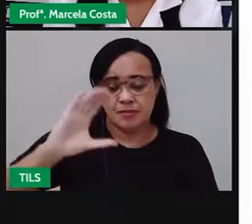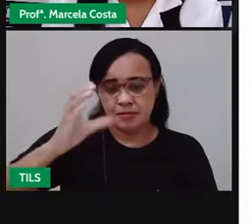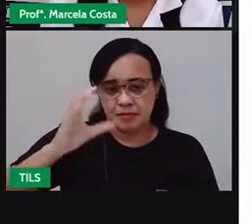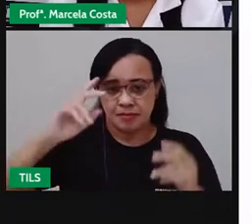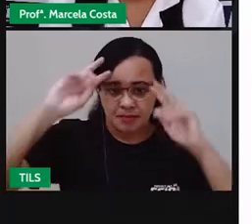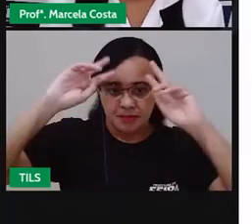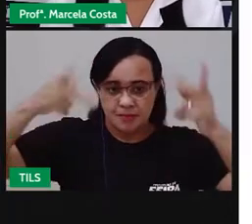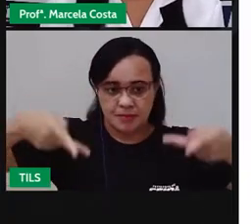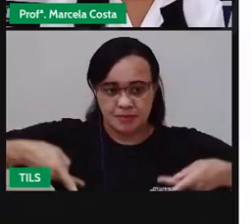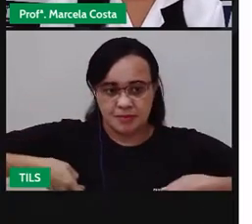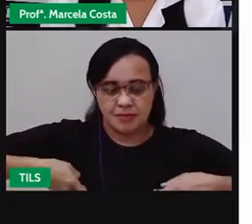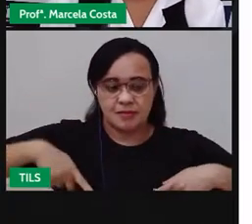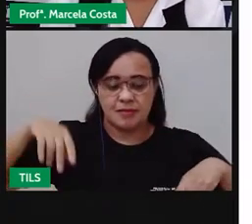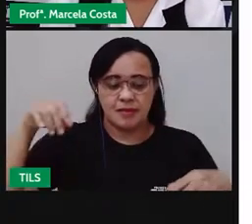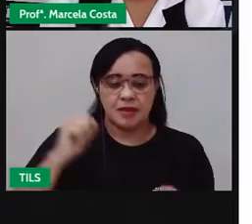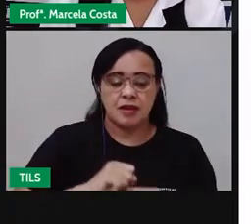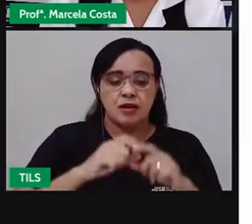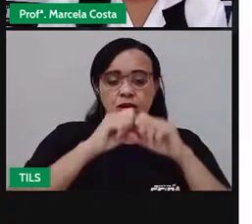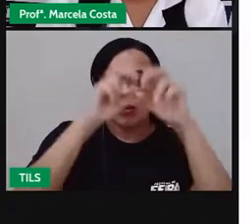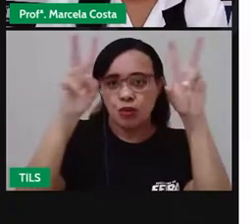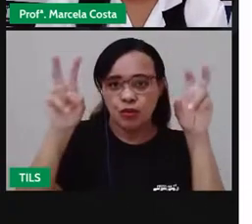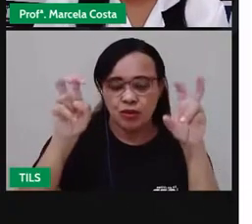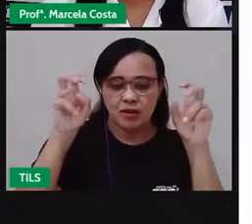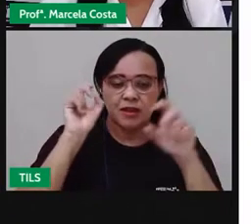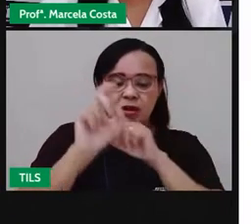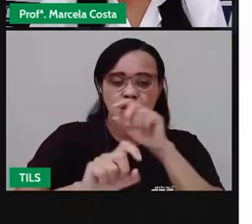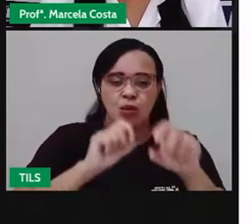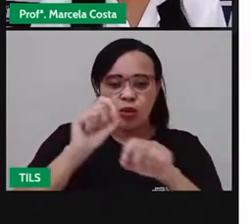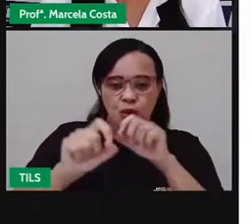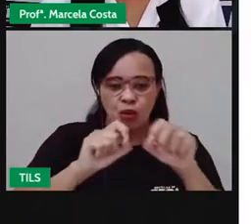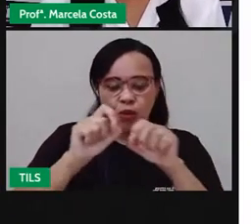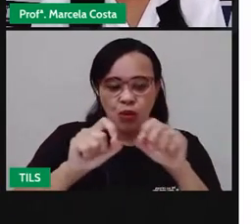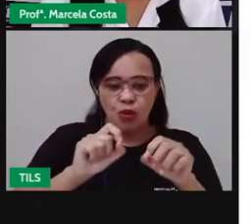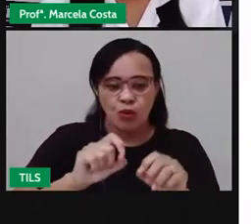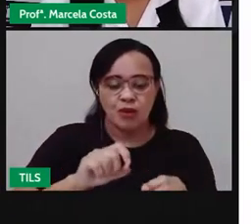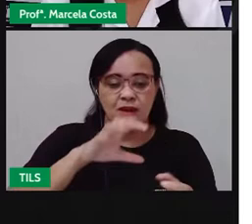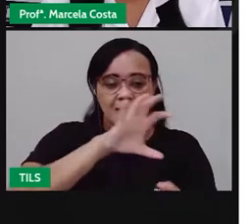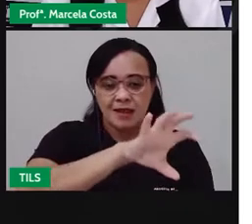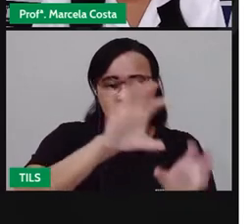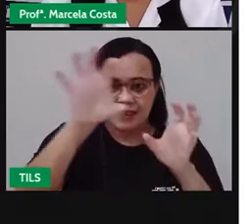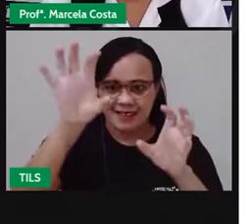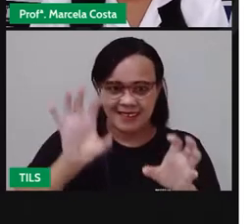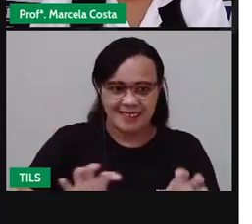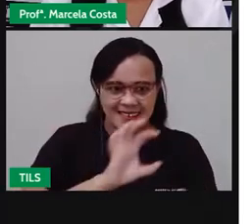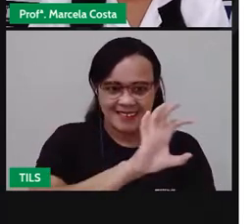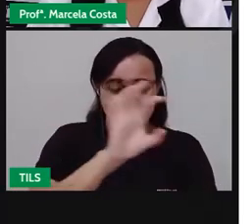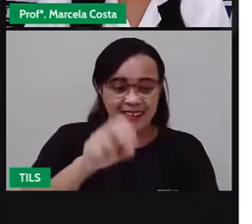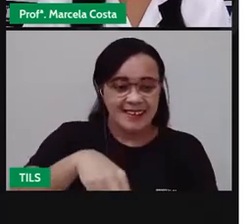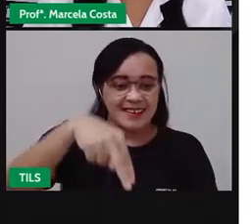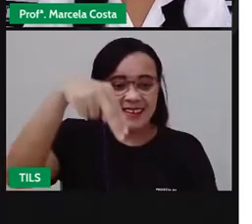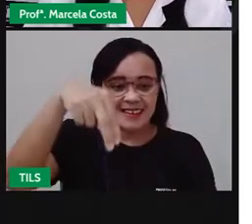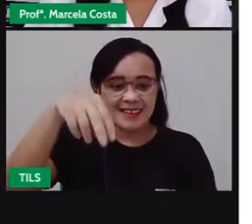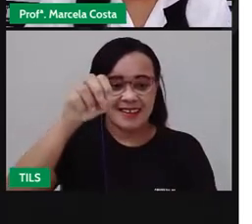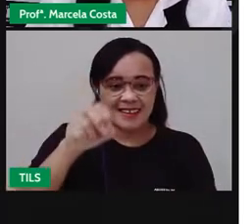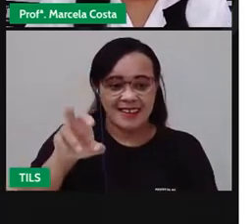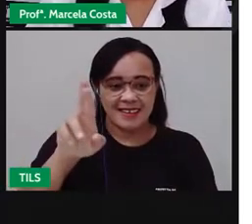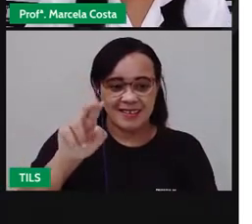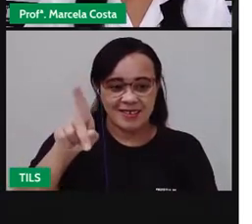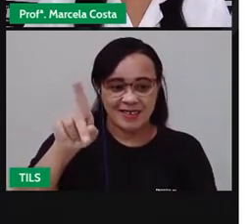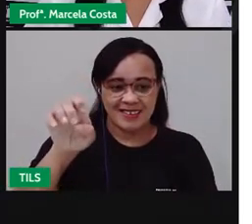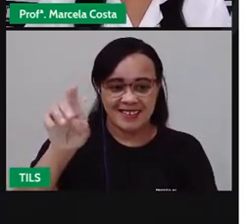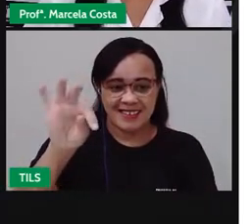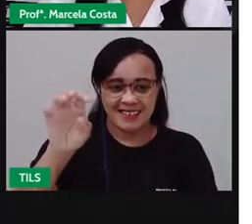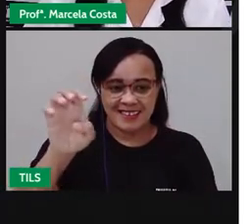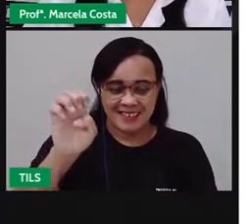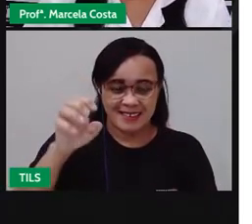Humanas, vamos abordar o tema Região Nordeste. Com essa aula,